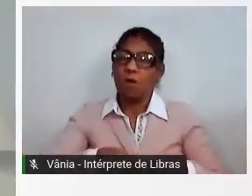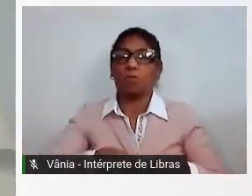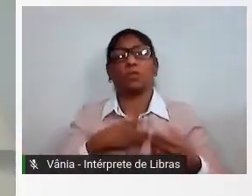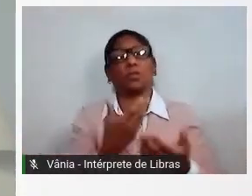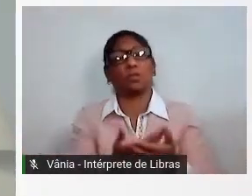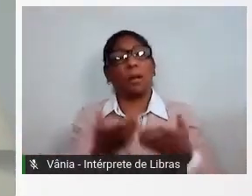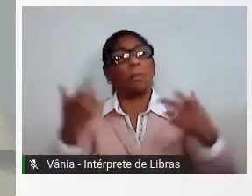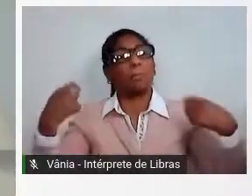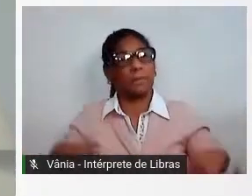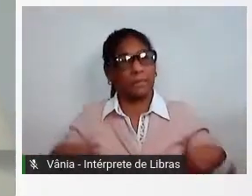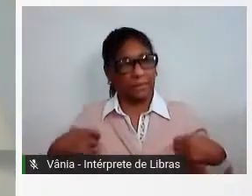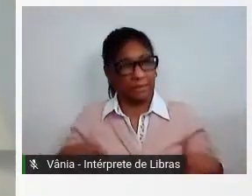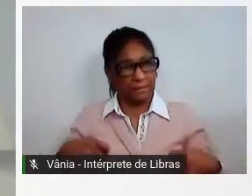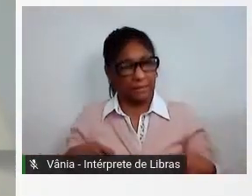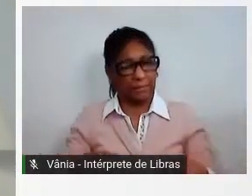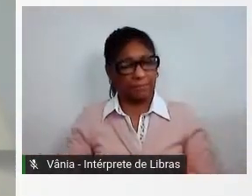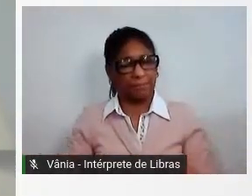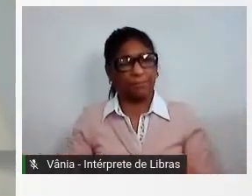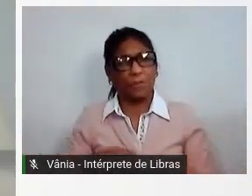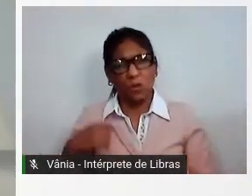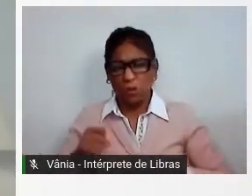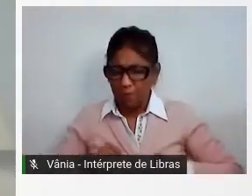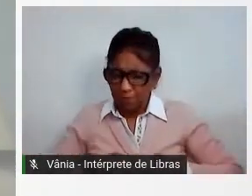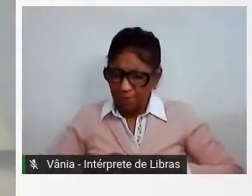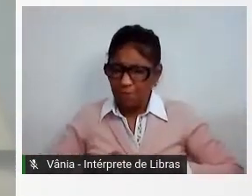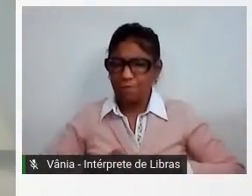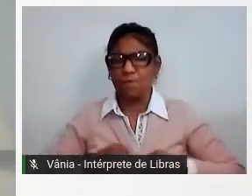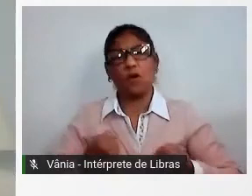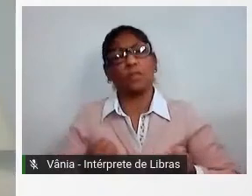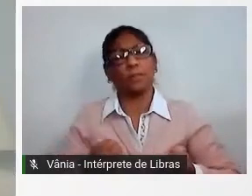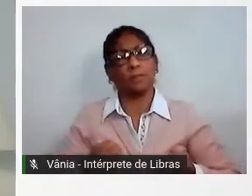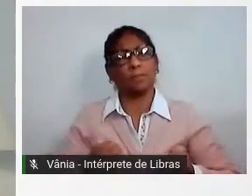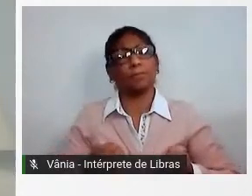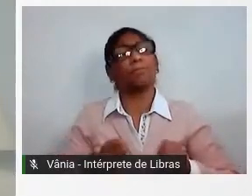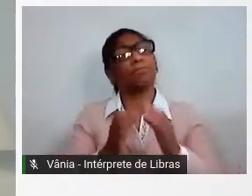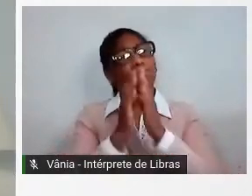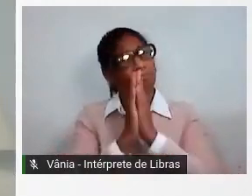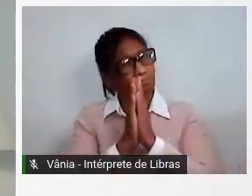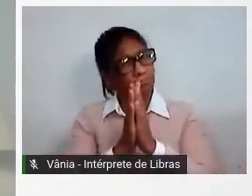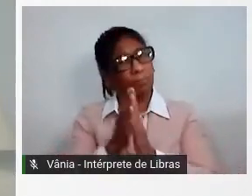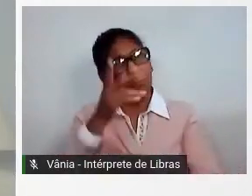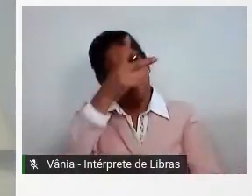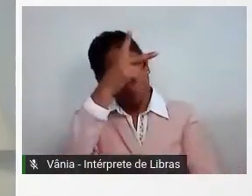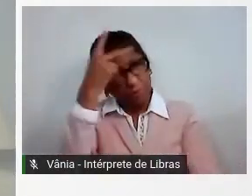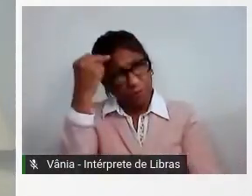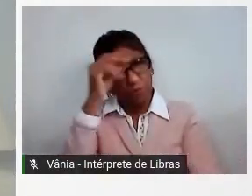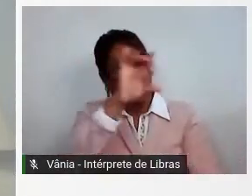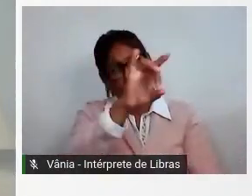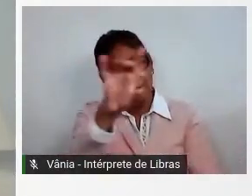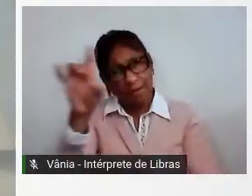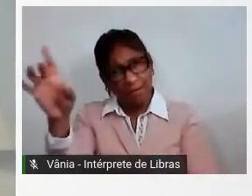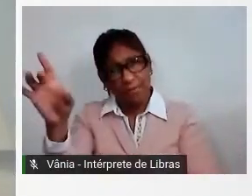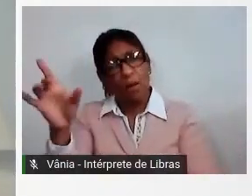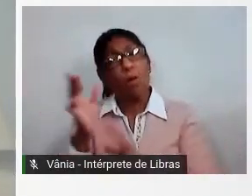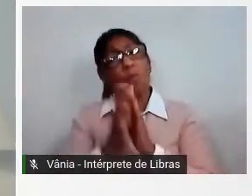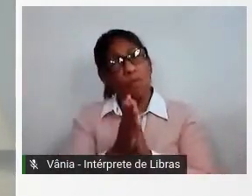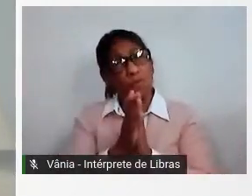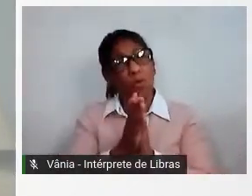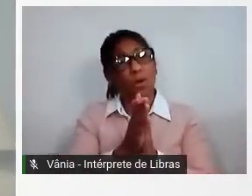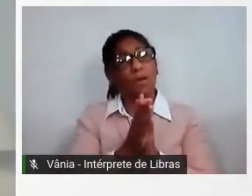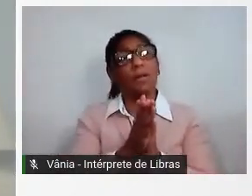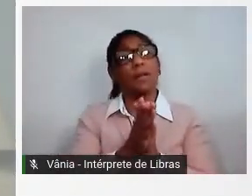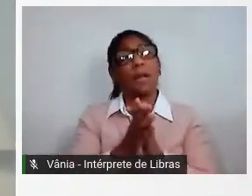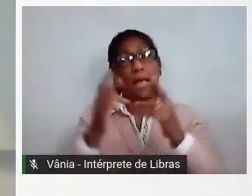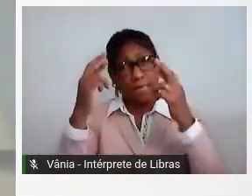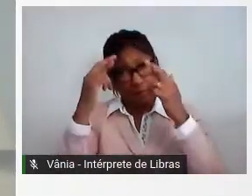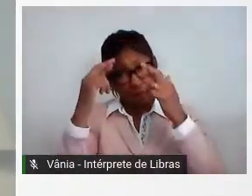e nós trabalhamos nesta lógica, insisto, com os prefeitos, que trabalhem também, respeito à autoridade que eles